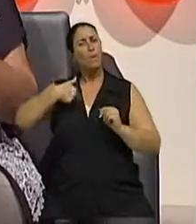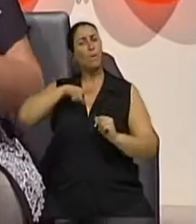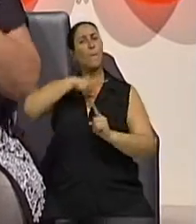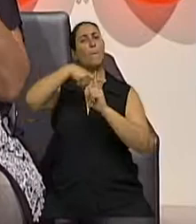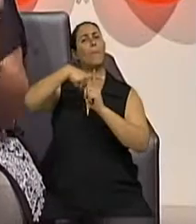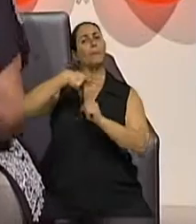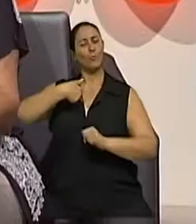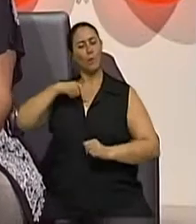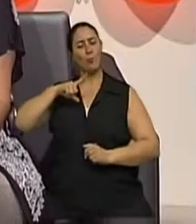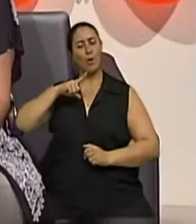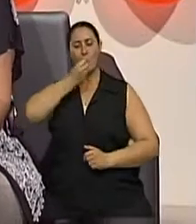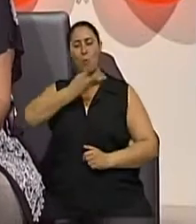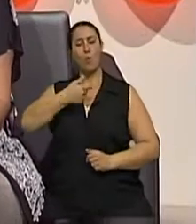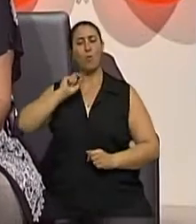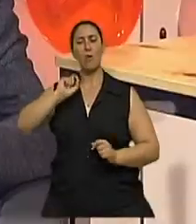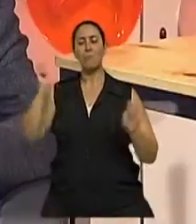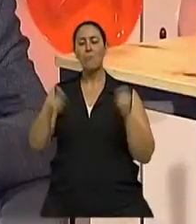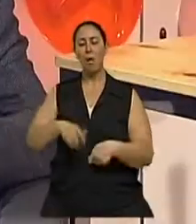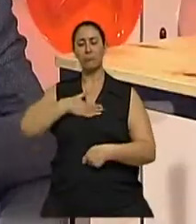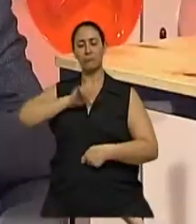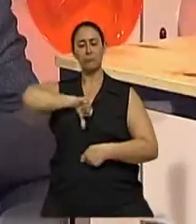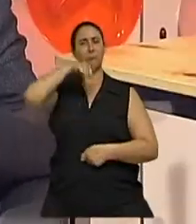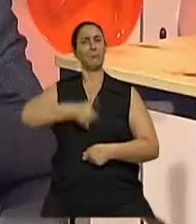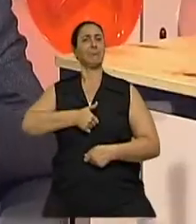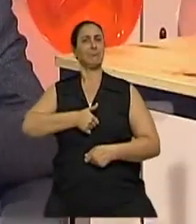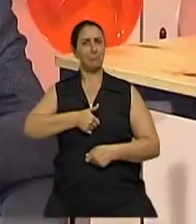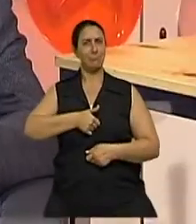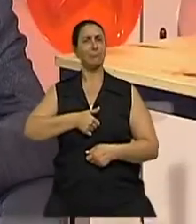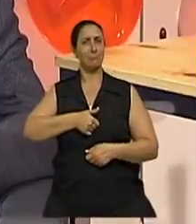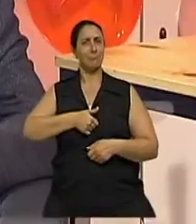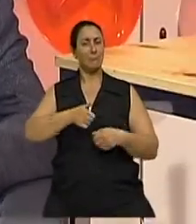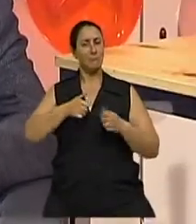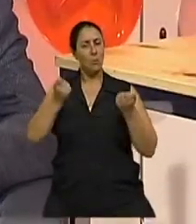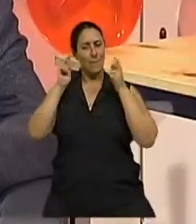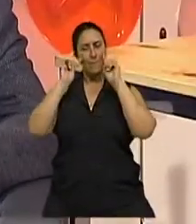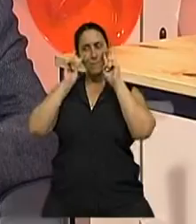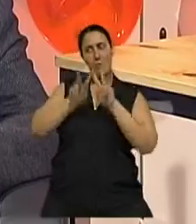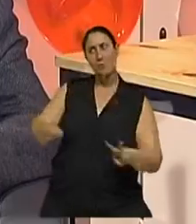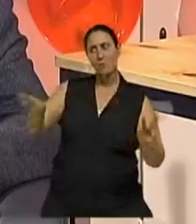eleva a autoestima e ela tem uma melhor qualidade de vida? É, então, exatamente. Ela passa a visualizar melhor. Exatamente.